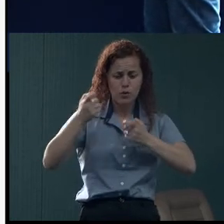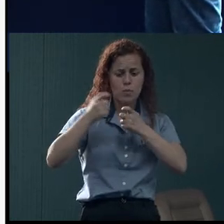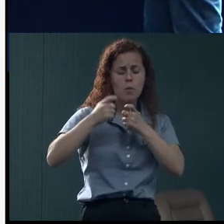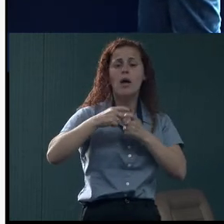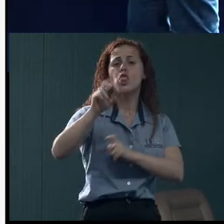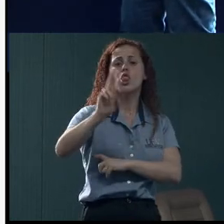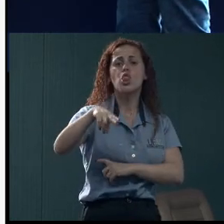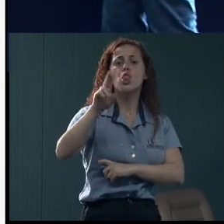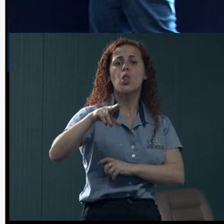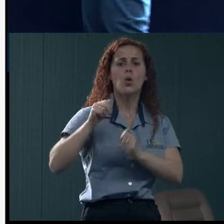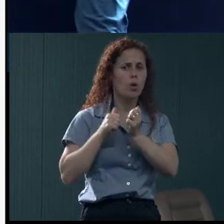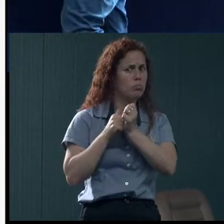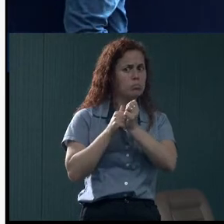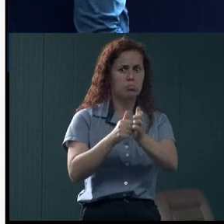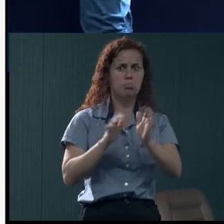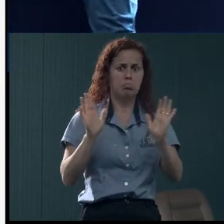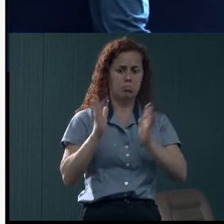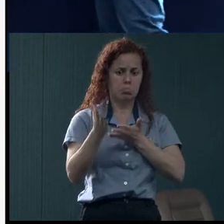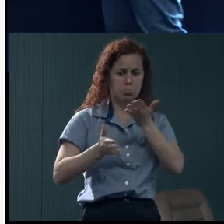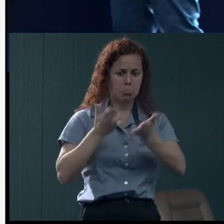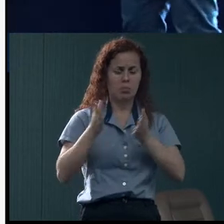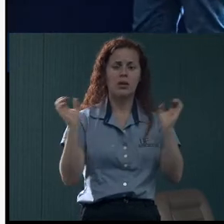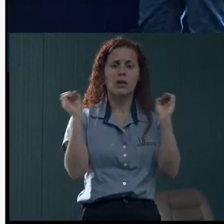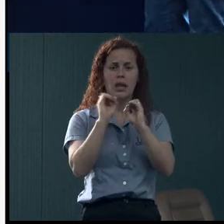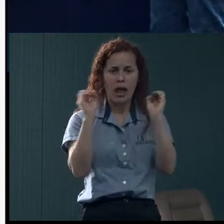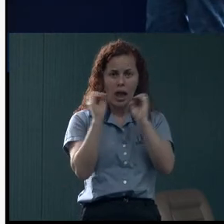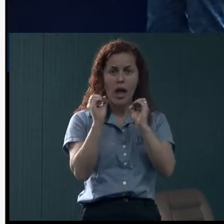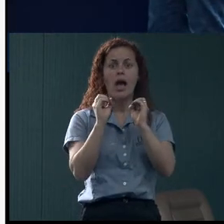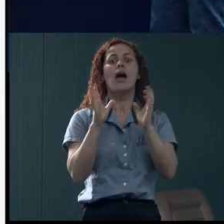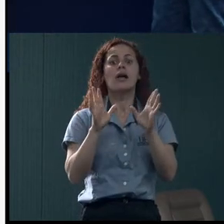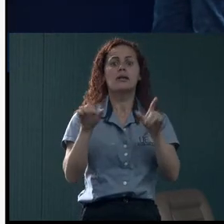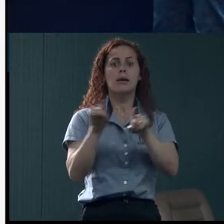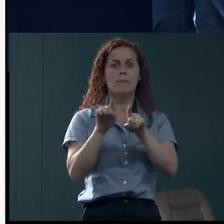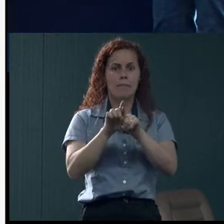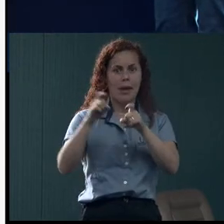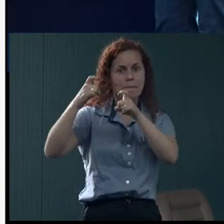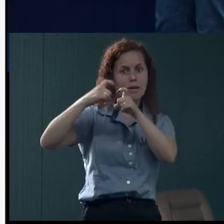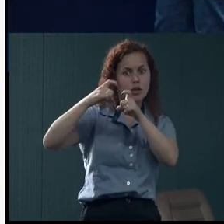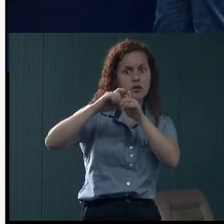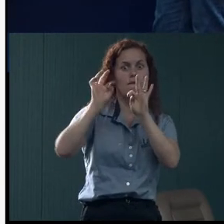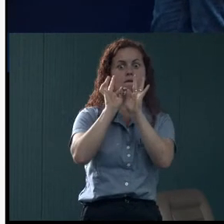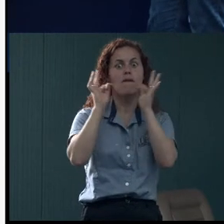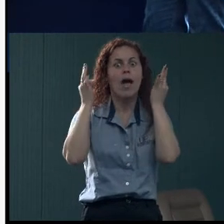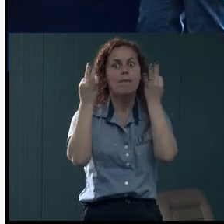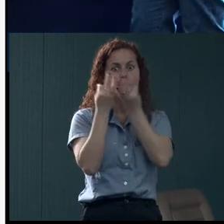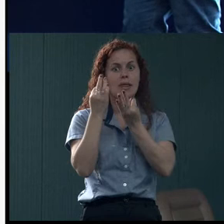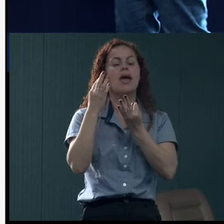mas ele nunca fez nenhum acompanhamento, ele também pode entrar pela medicina de família da DSA.